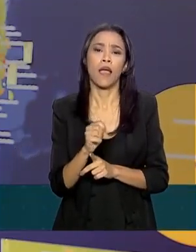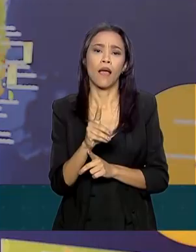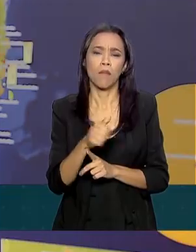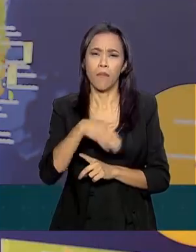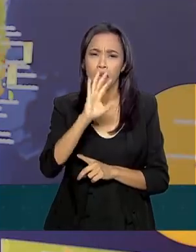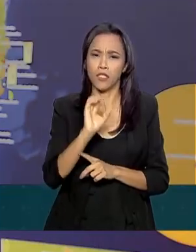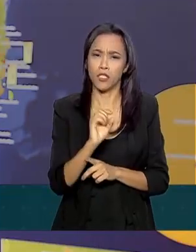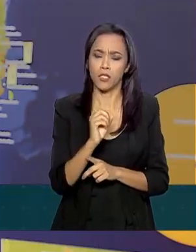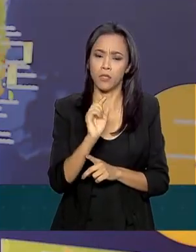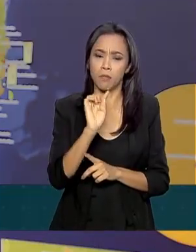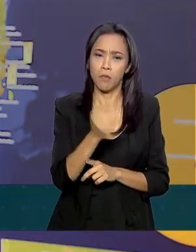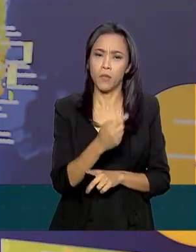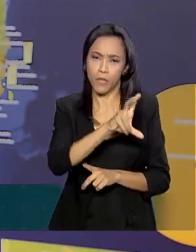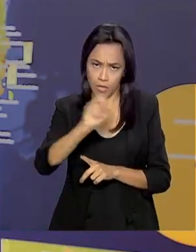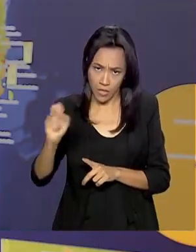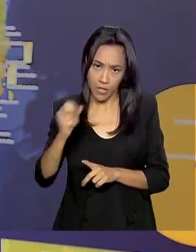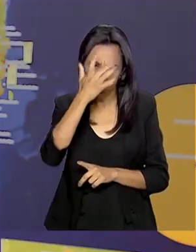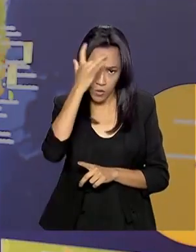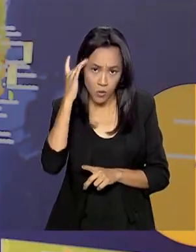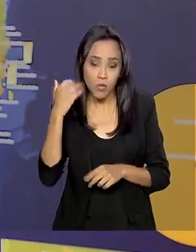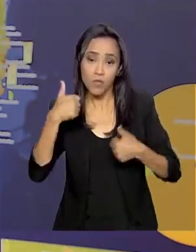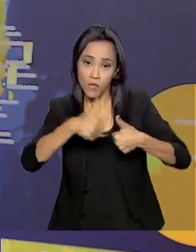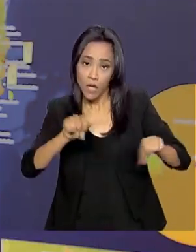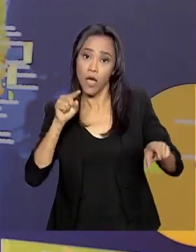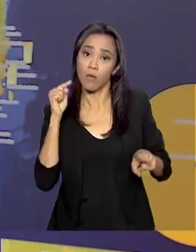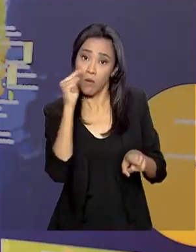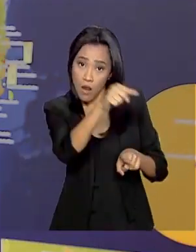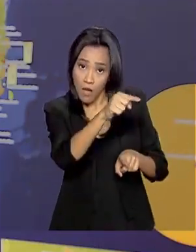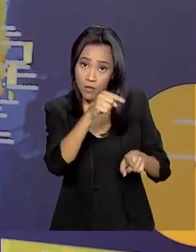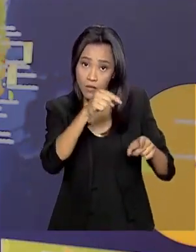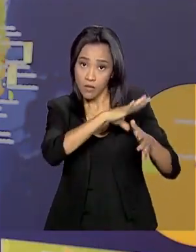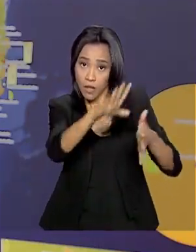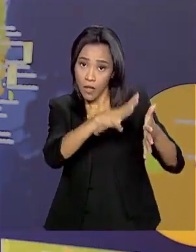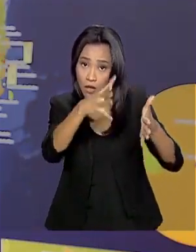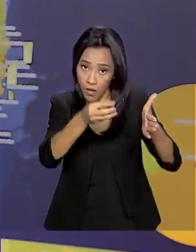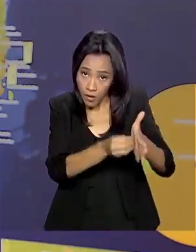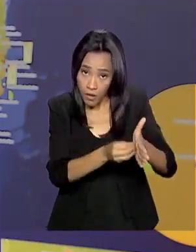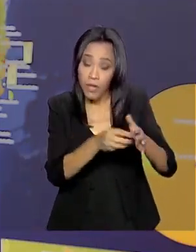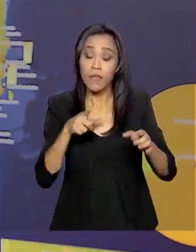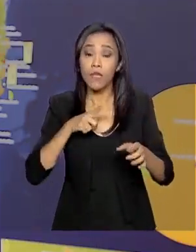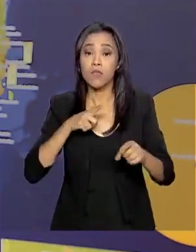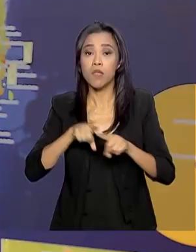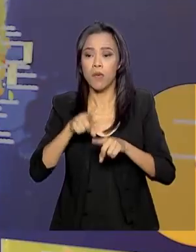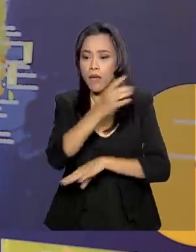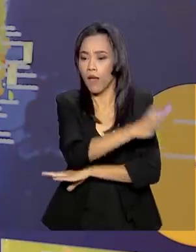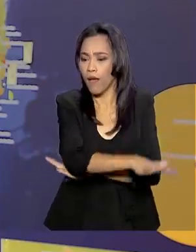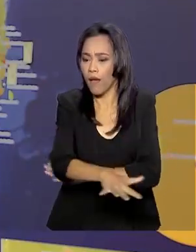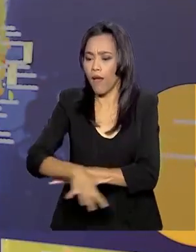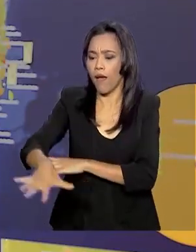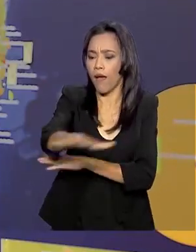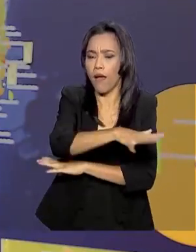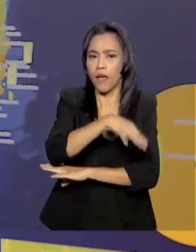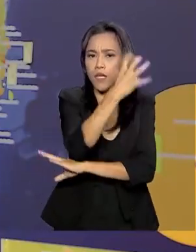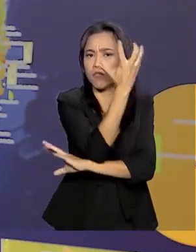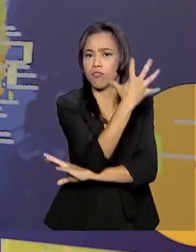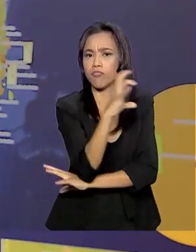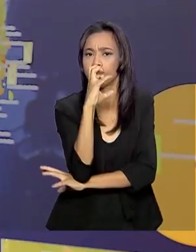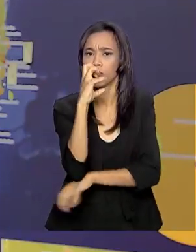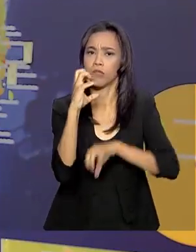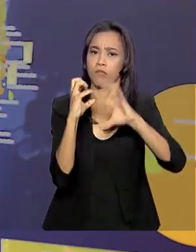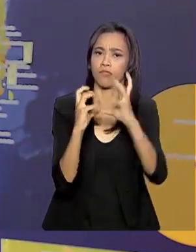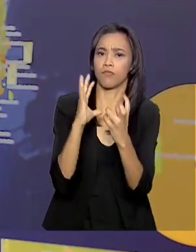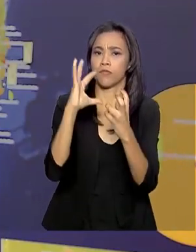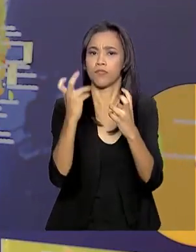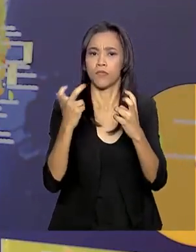mais da metade está na Amazônia Legal. Mas a gente tem o Cerrado também, que é uma área muito importante de queima. Temos o Pantanal,